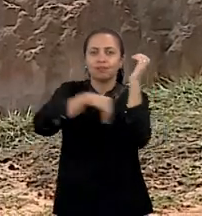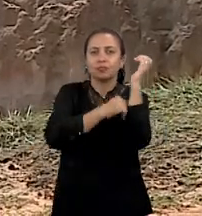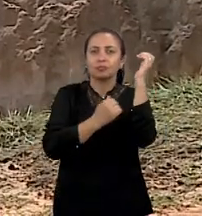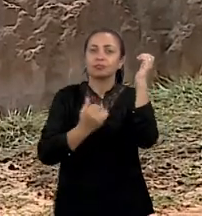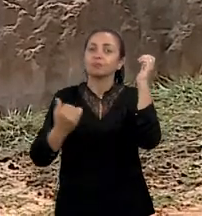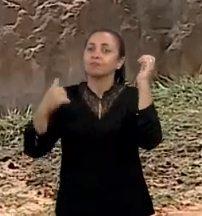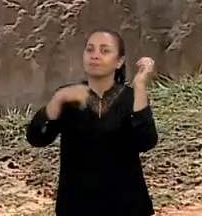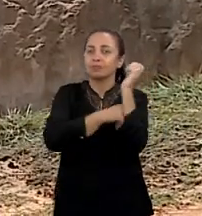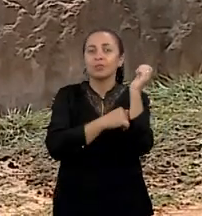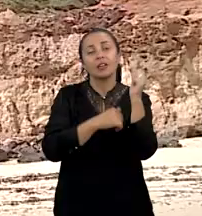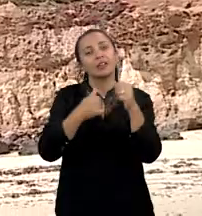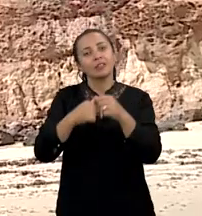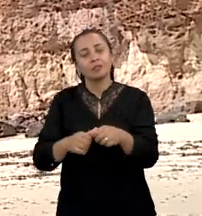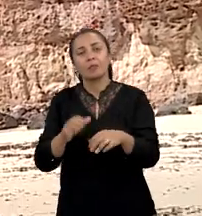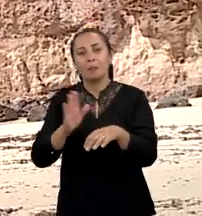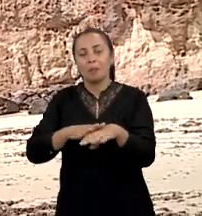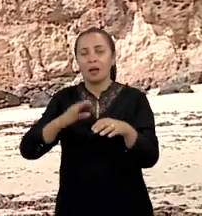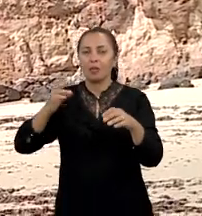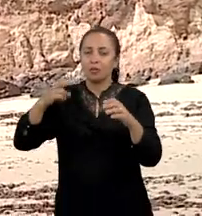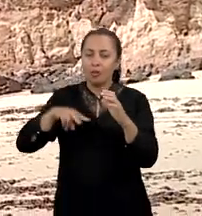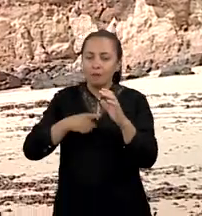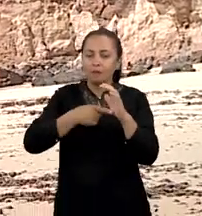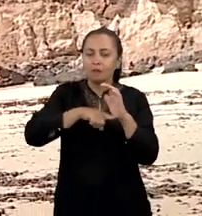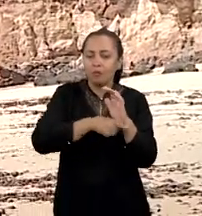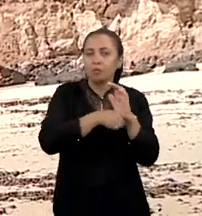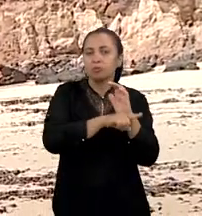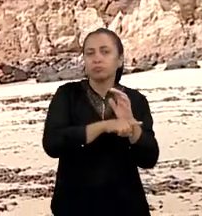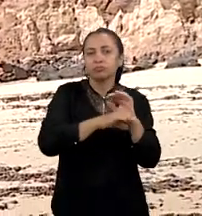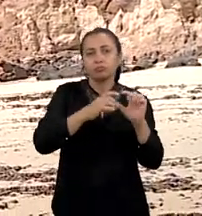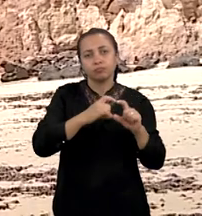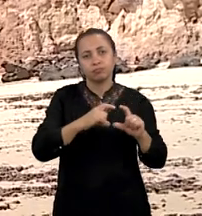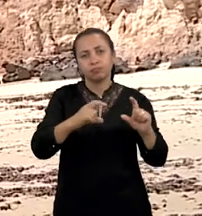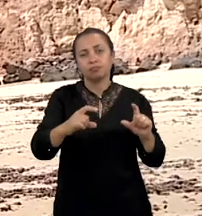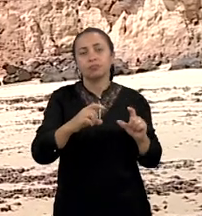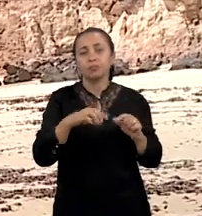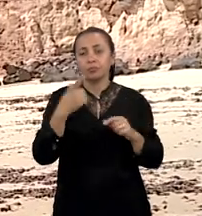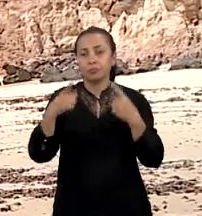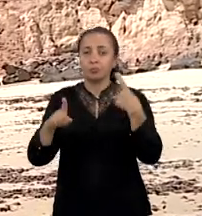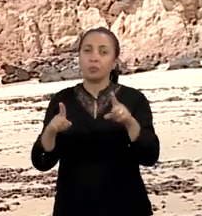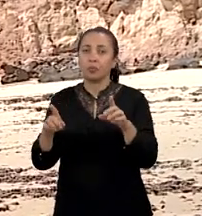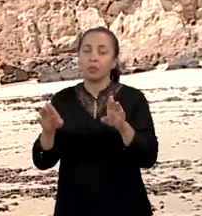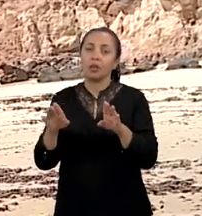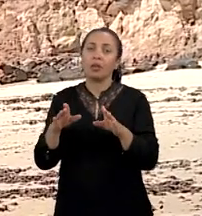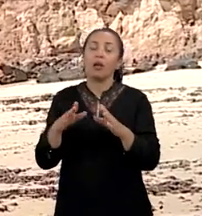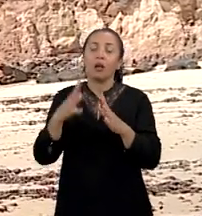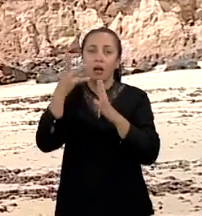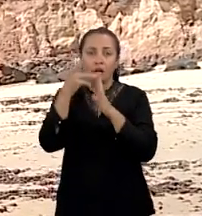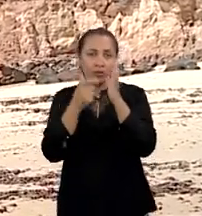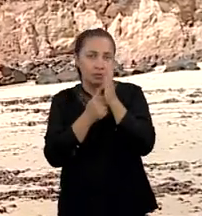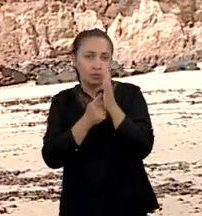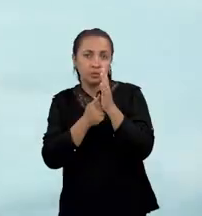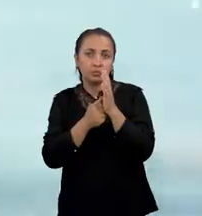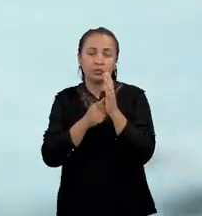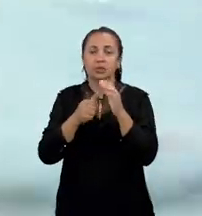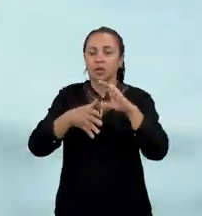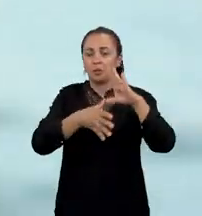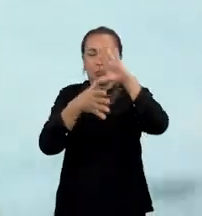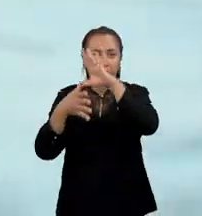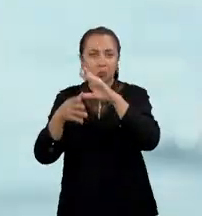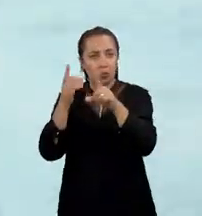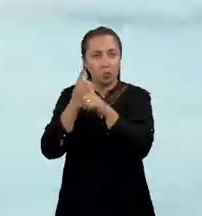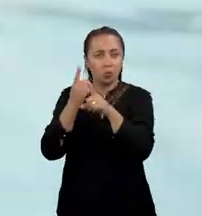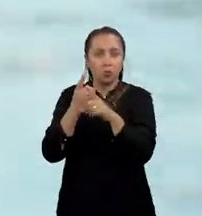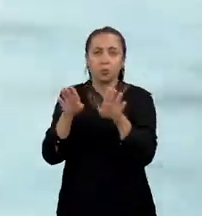intensificação nessa erosão da falésia aqui nesse trecho. Um outro elemento que a gente